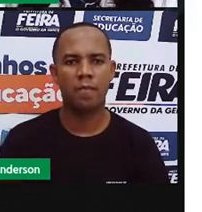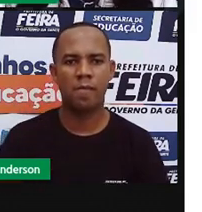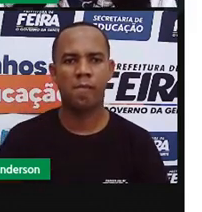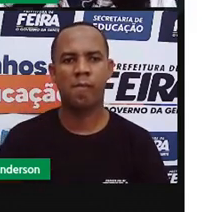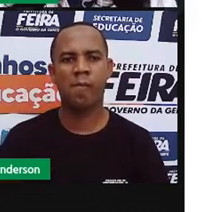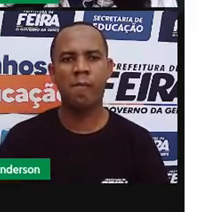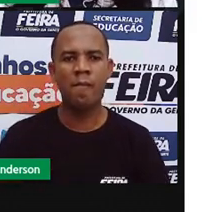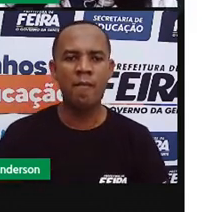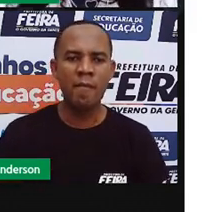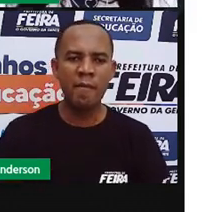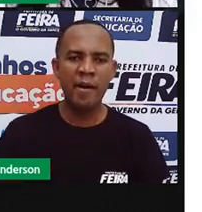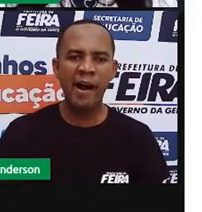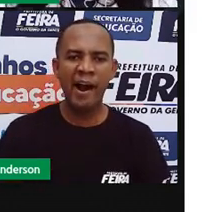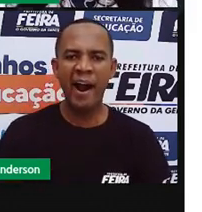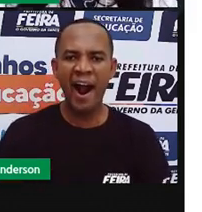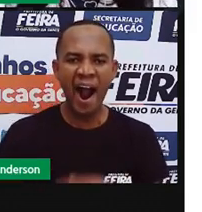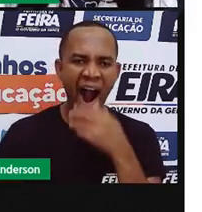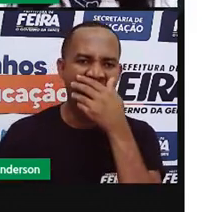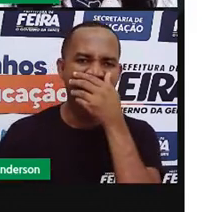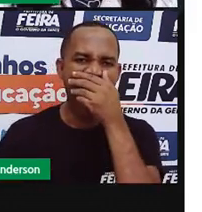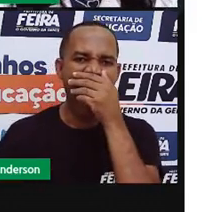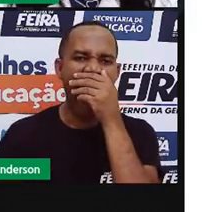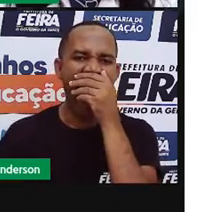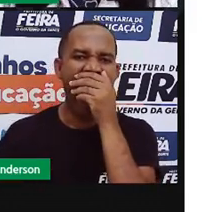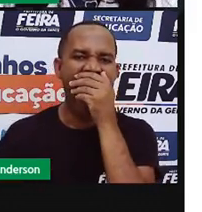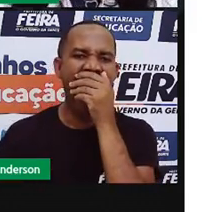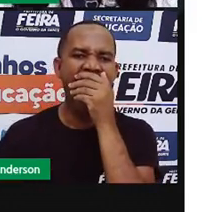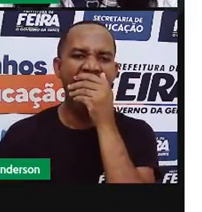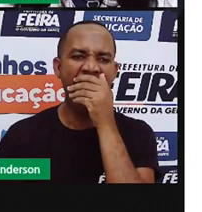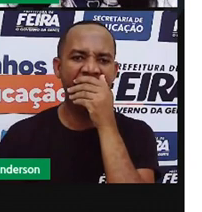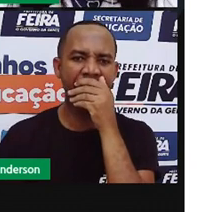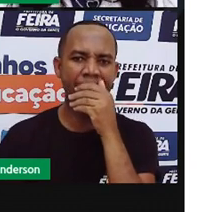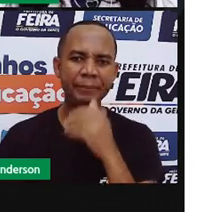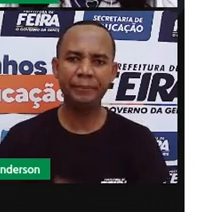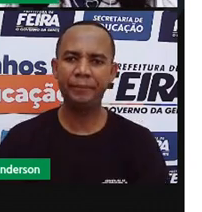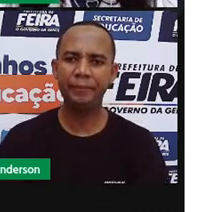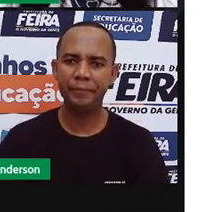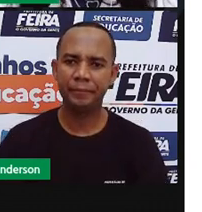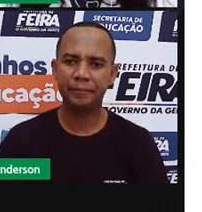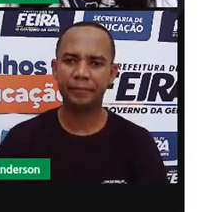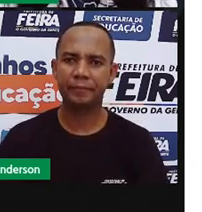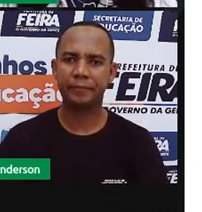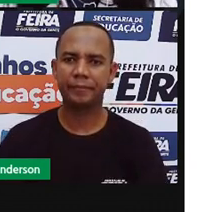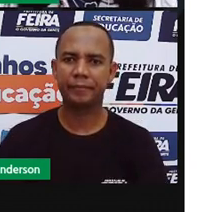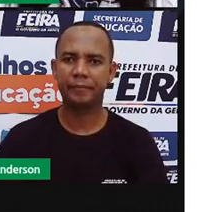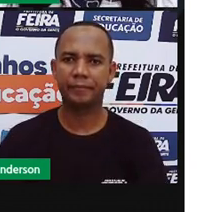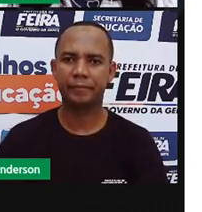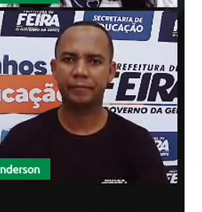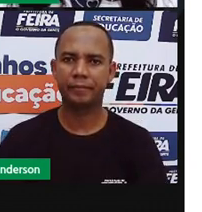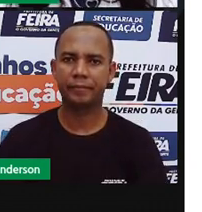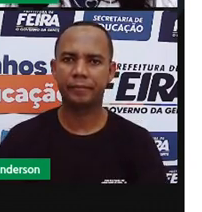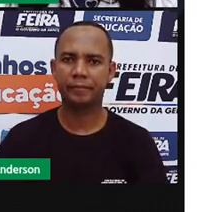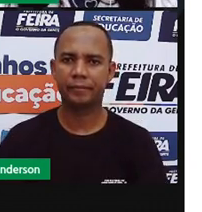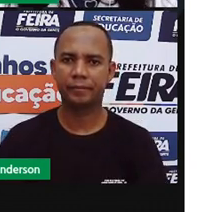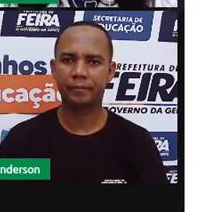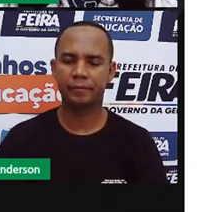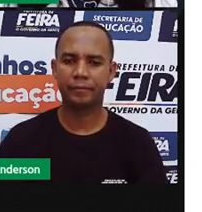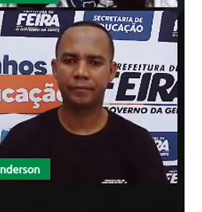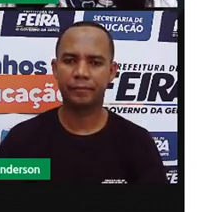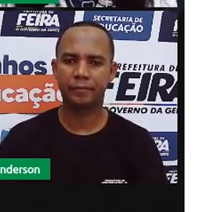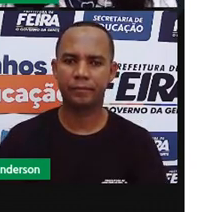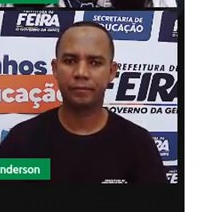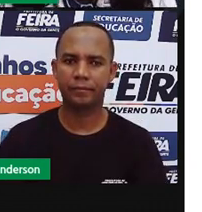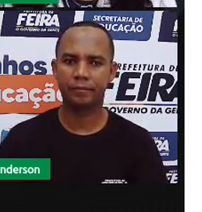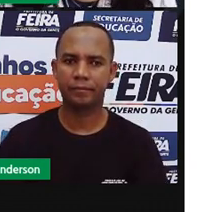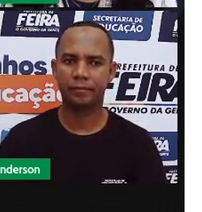regrinha dos dois R é sempre entre duas vogais e que tenha um som forte.